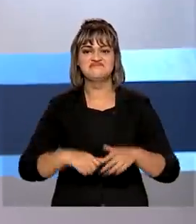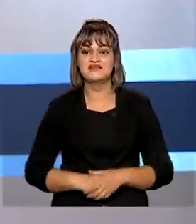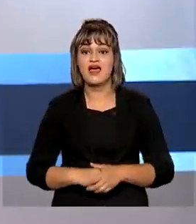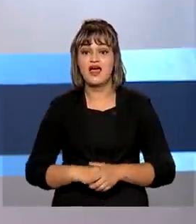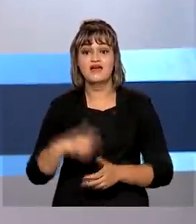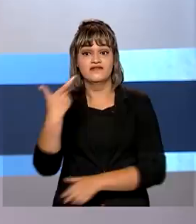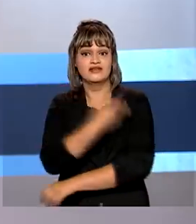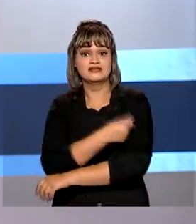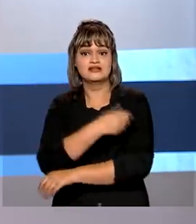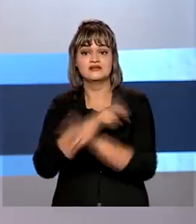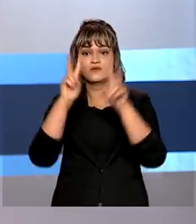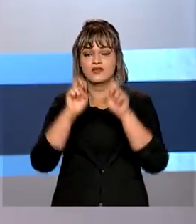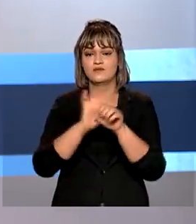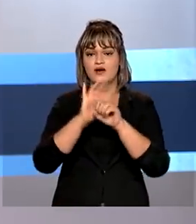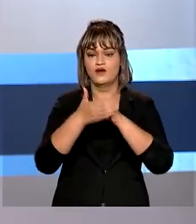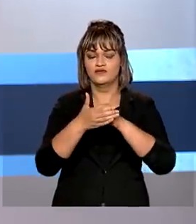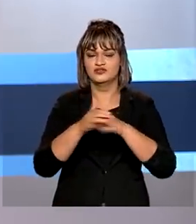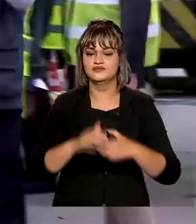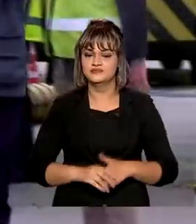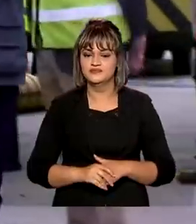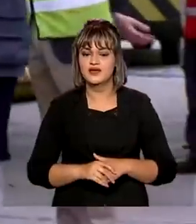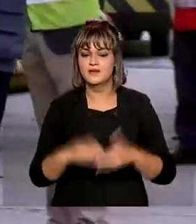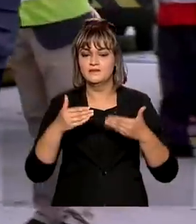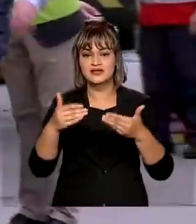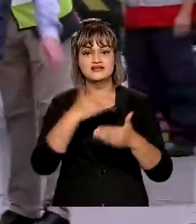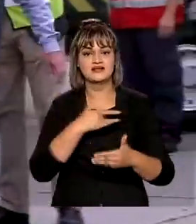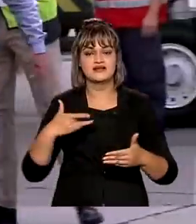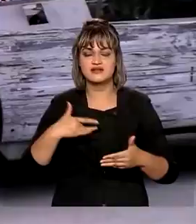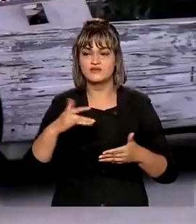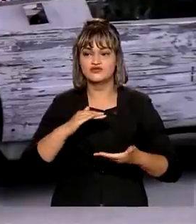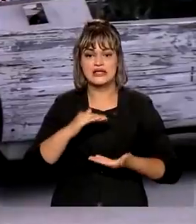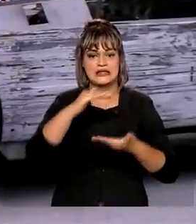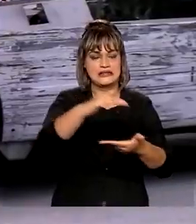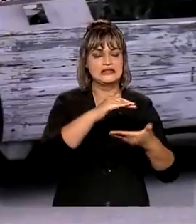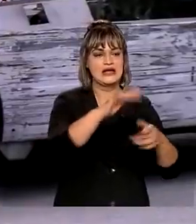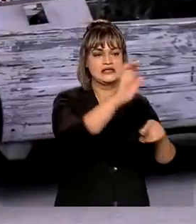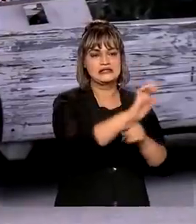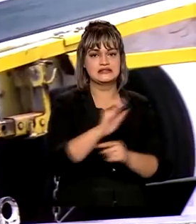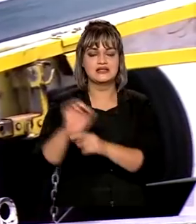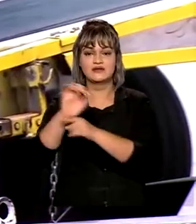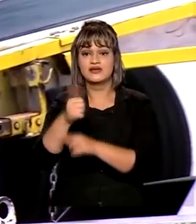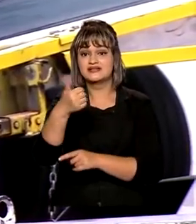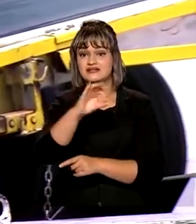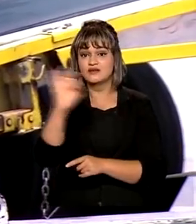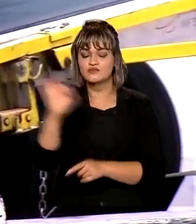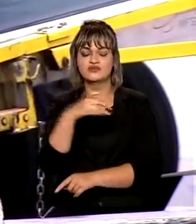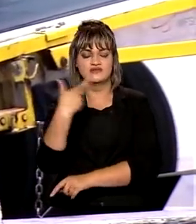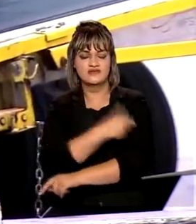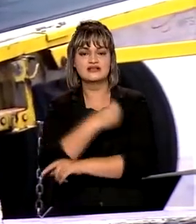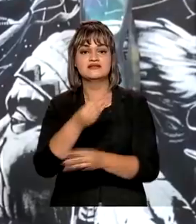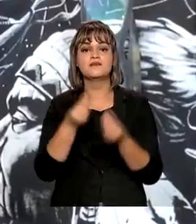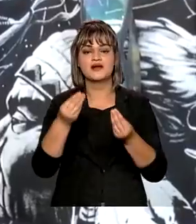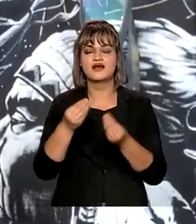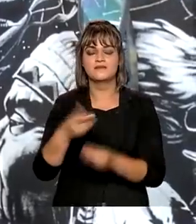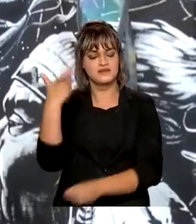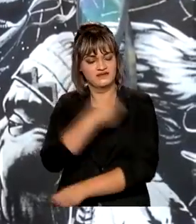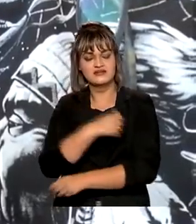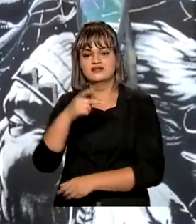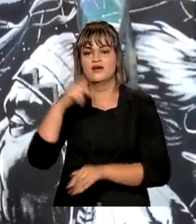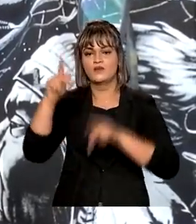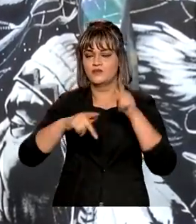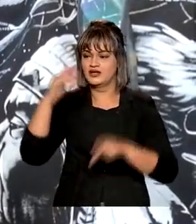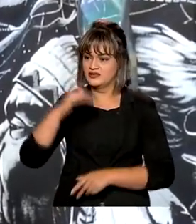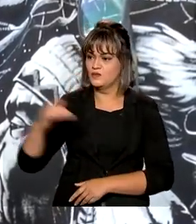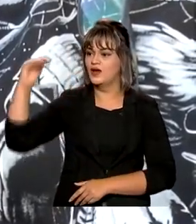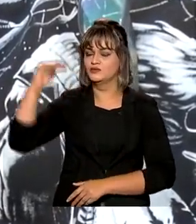Vacinação contra a Covid-19. O Ministério da Saúde entrega aos estados 100% das vacinas para imunizar toda